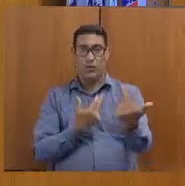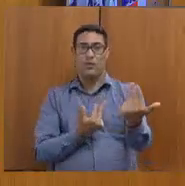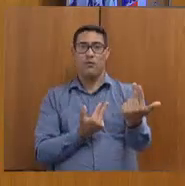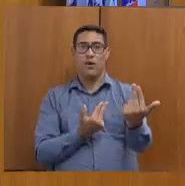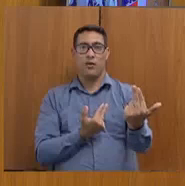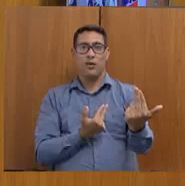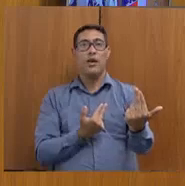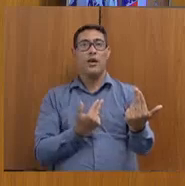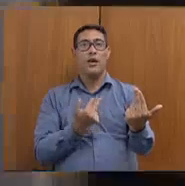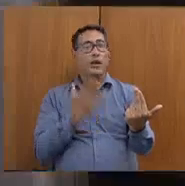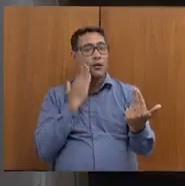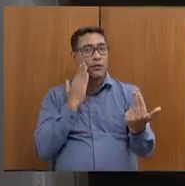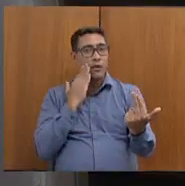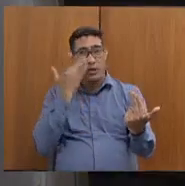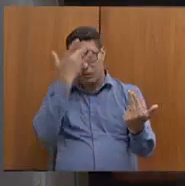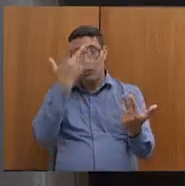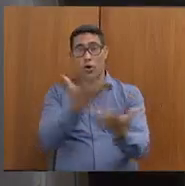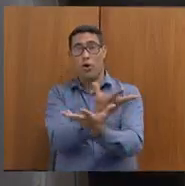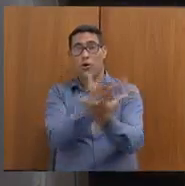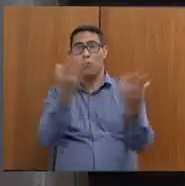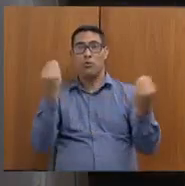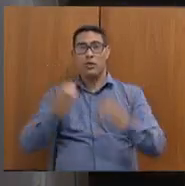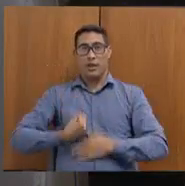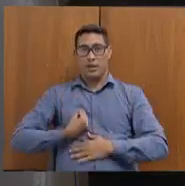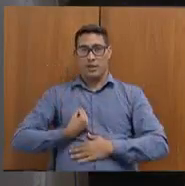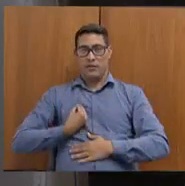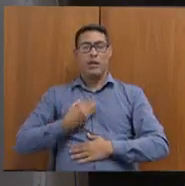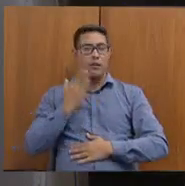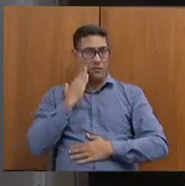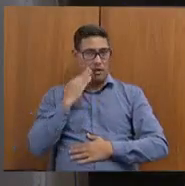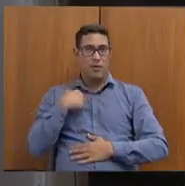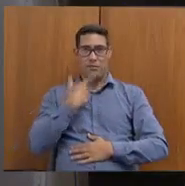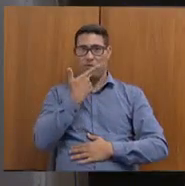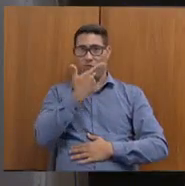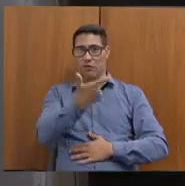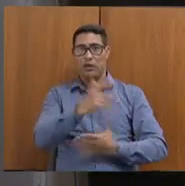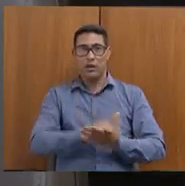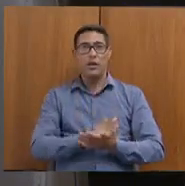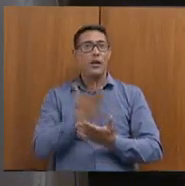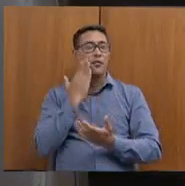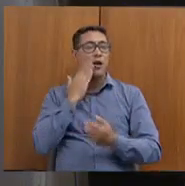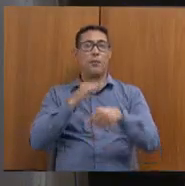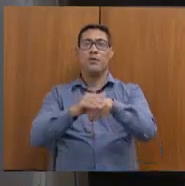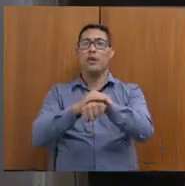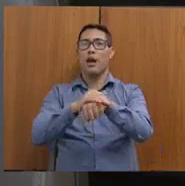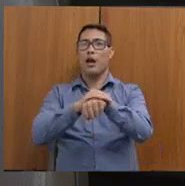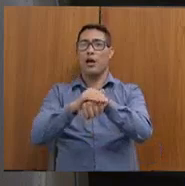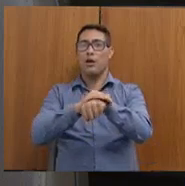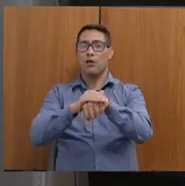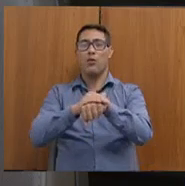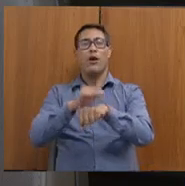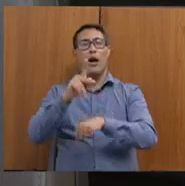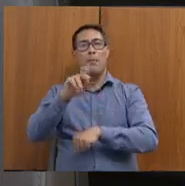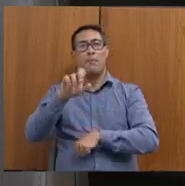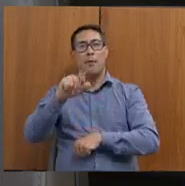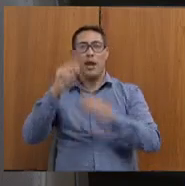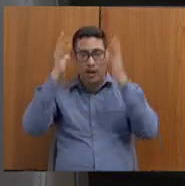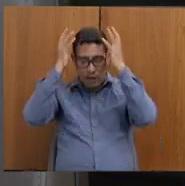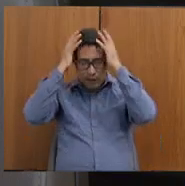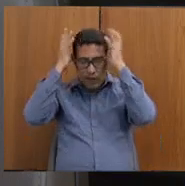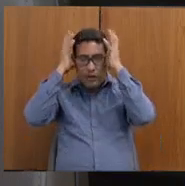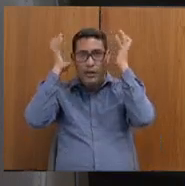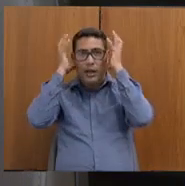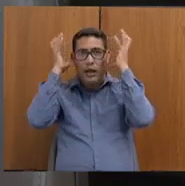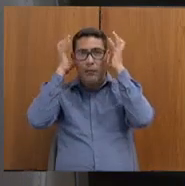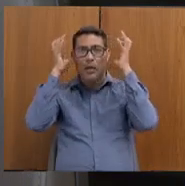muita gente que está aqui sabe do que eu estou falando. Sabe que a cor da pele e a textura do cabelo é aquilo que as pessoas